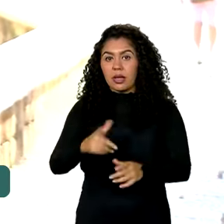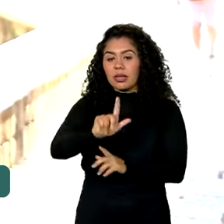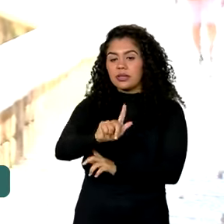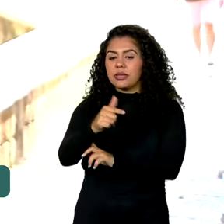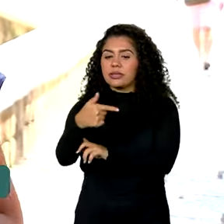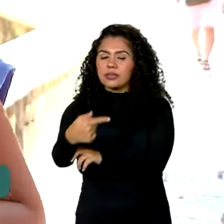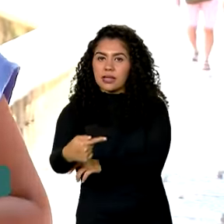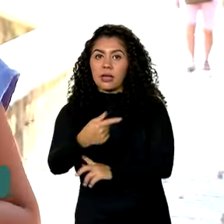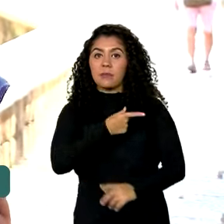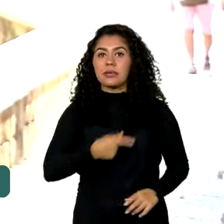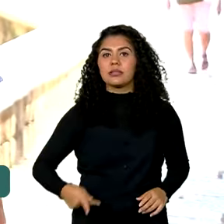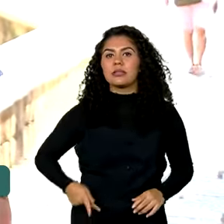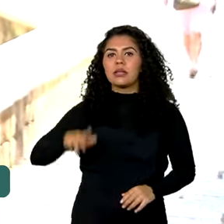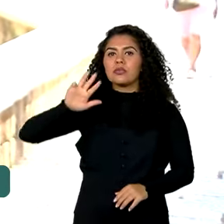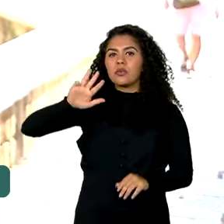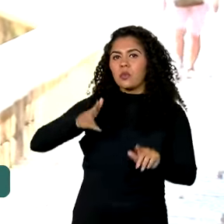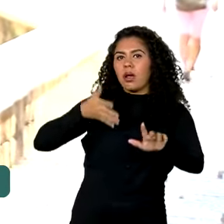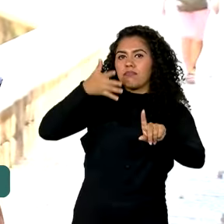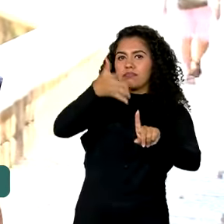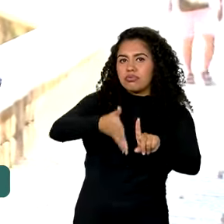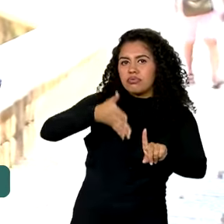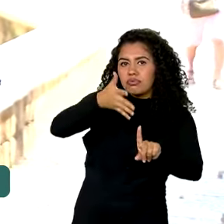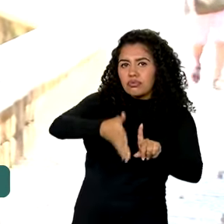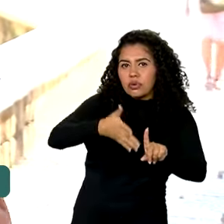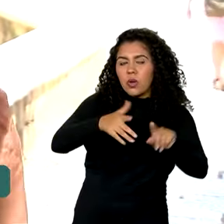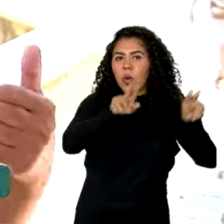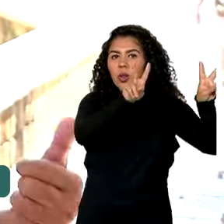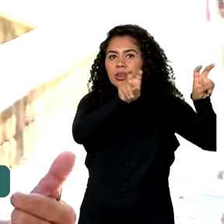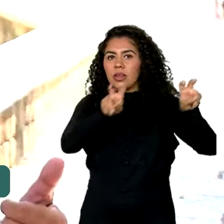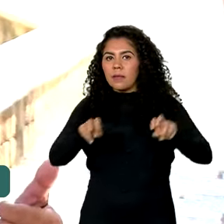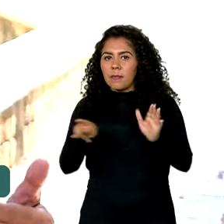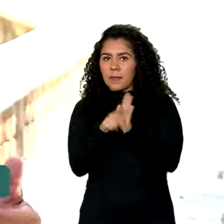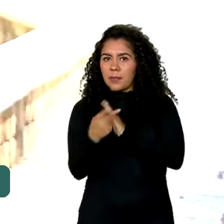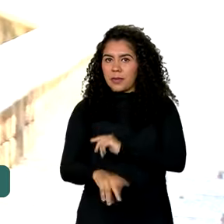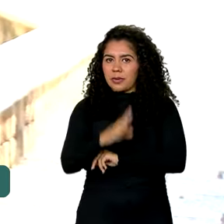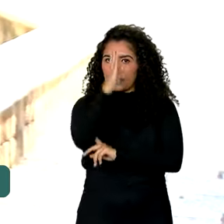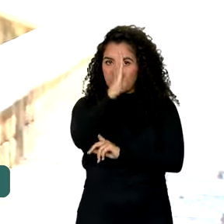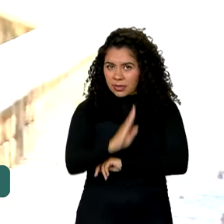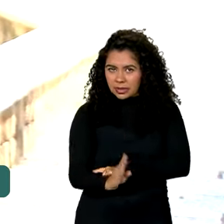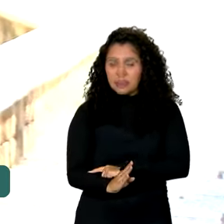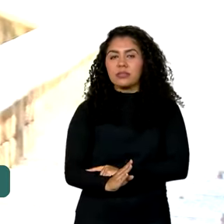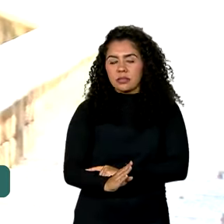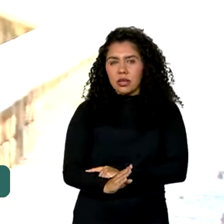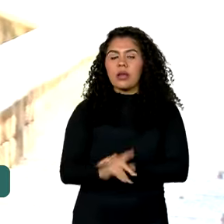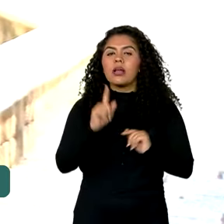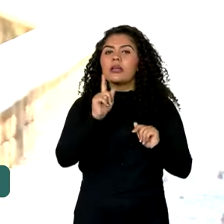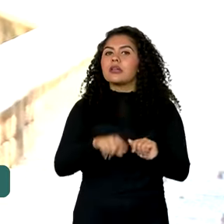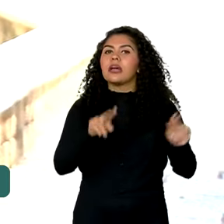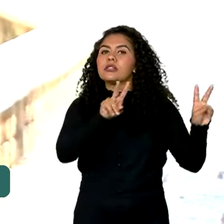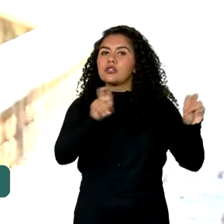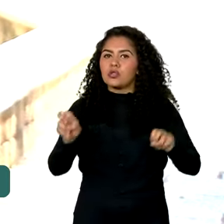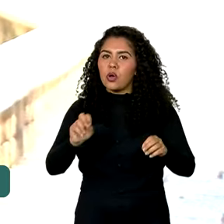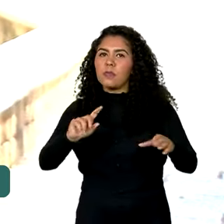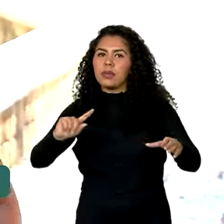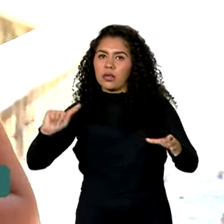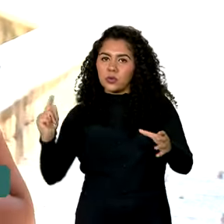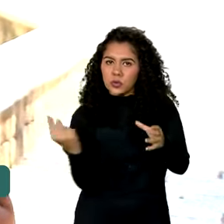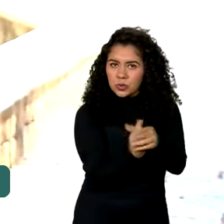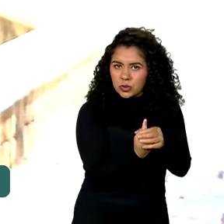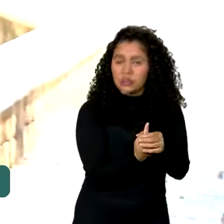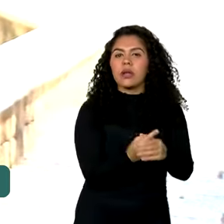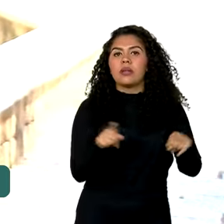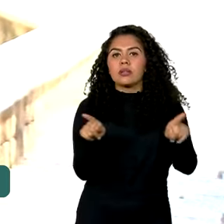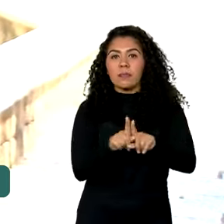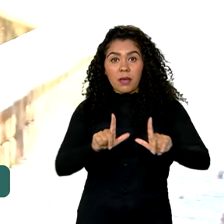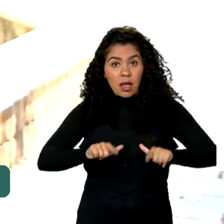presidente Lula deve discutir as agendas do Brasil no G20. Que giram em torno da inclusão social e do